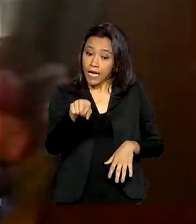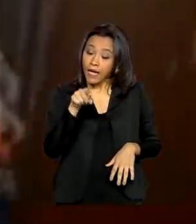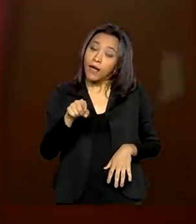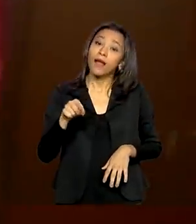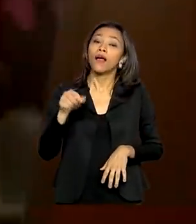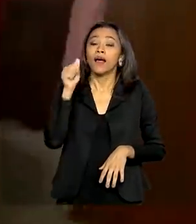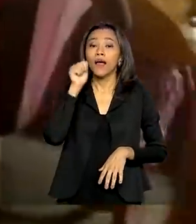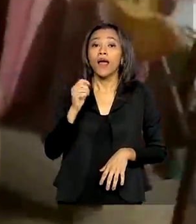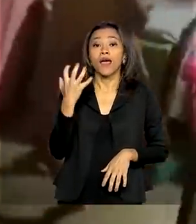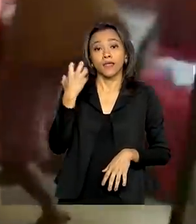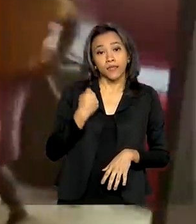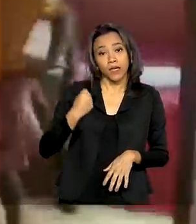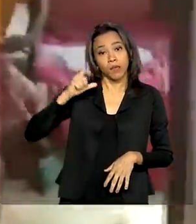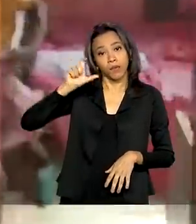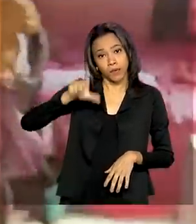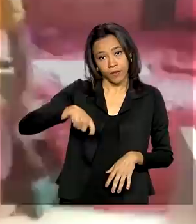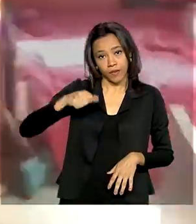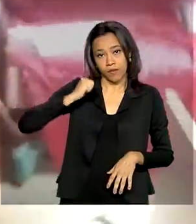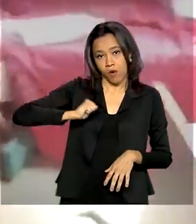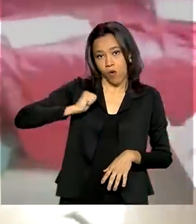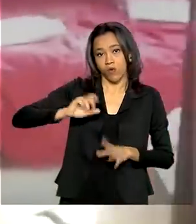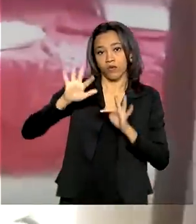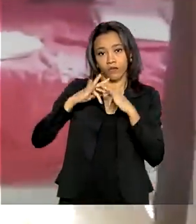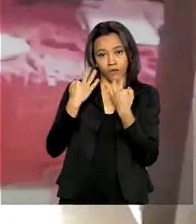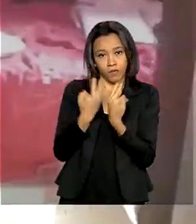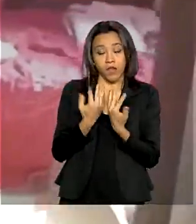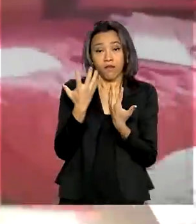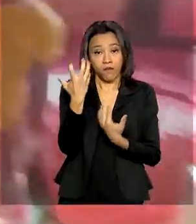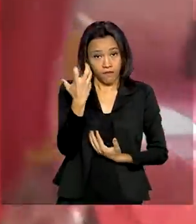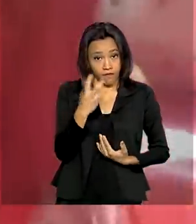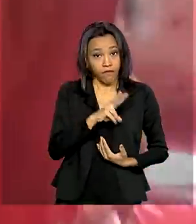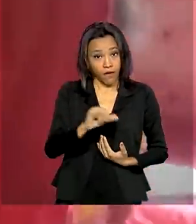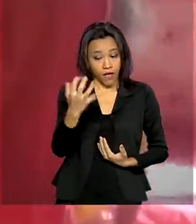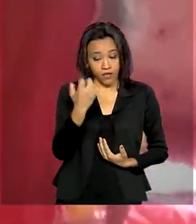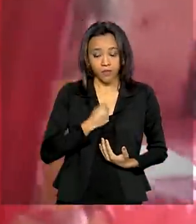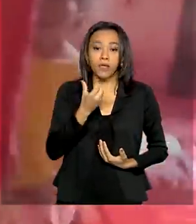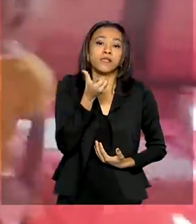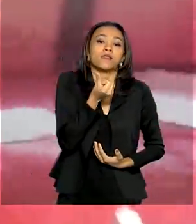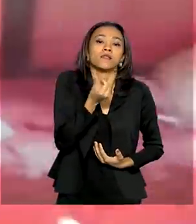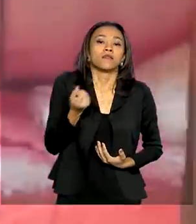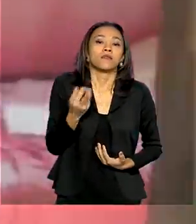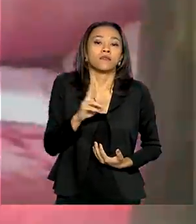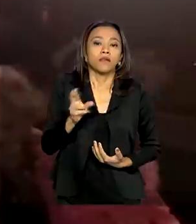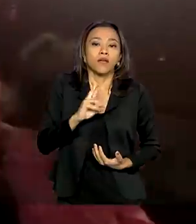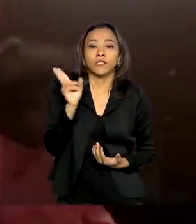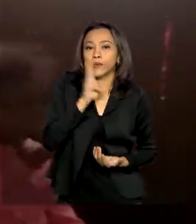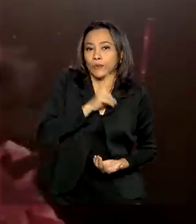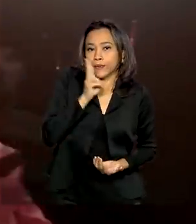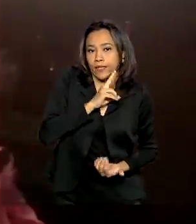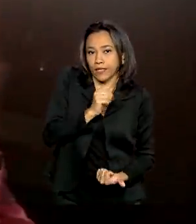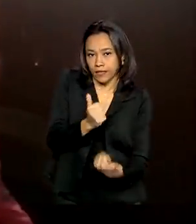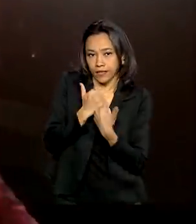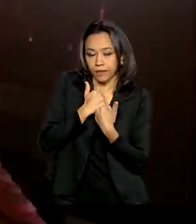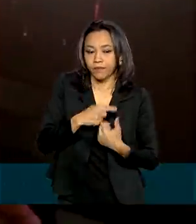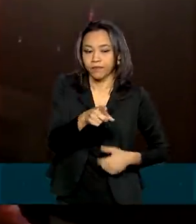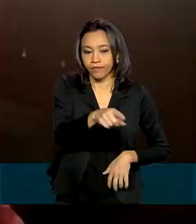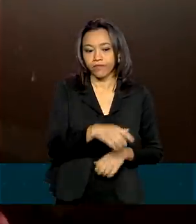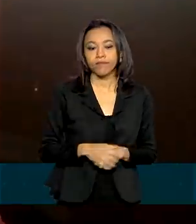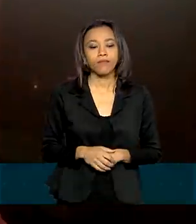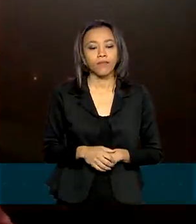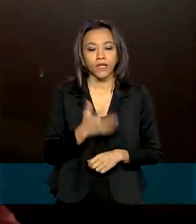Bolsa Família e este mês vai receber R 600,00 de auxílio emergencial. Comprar um leite, comprar